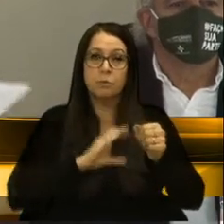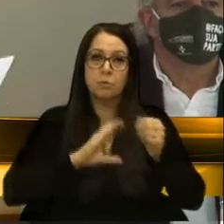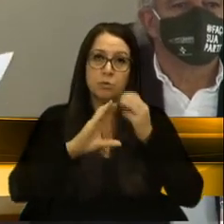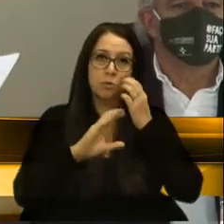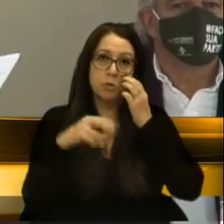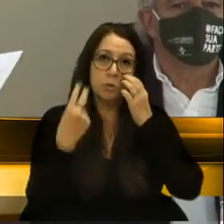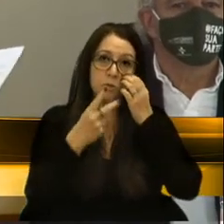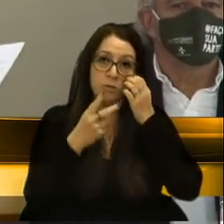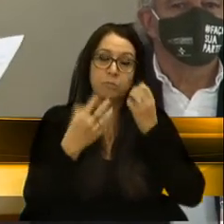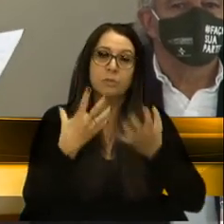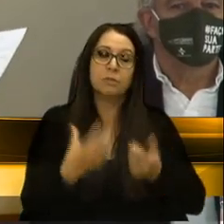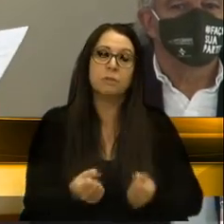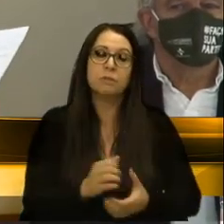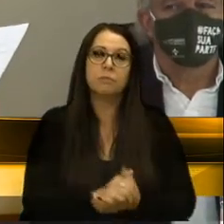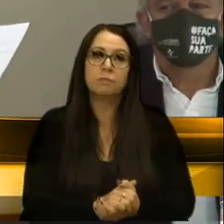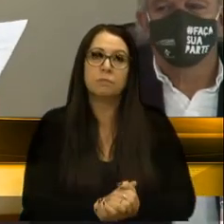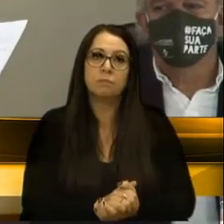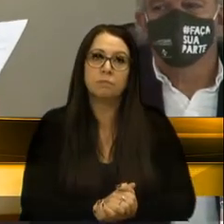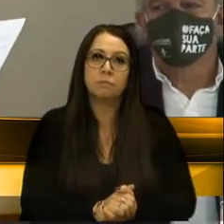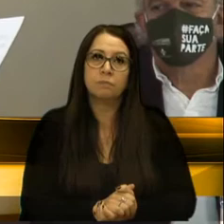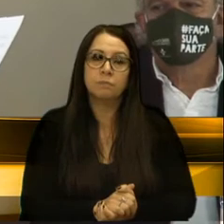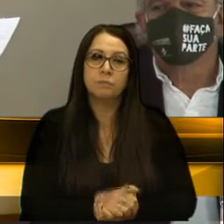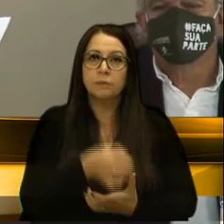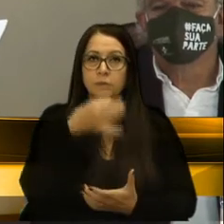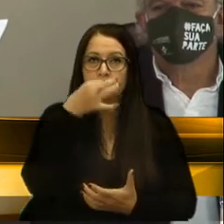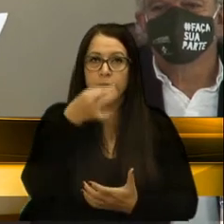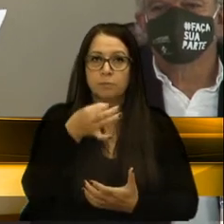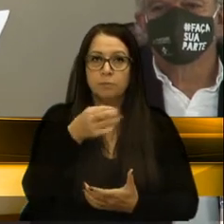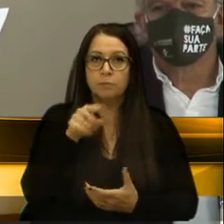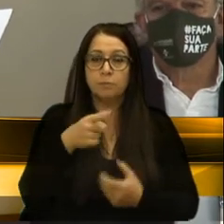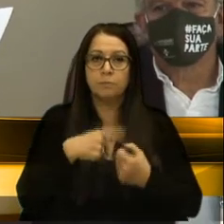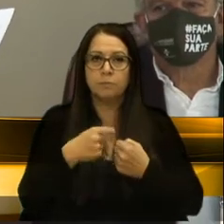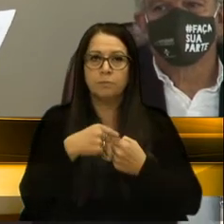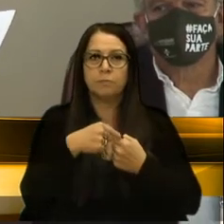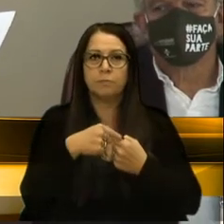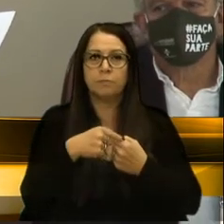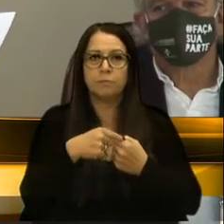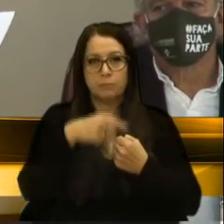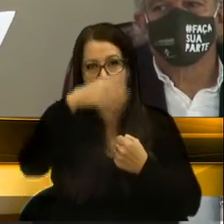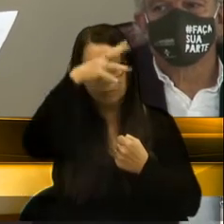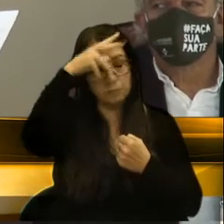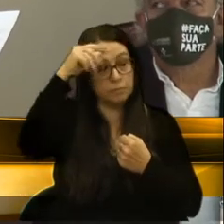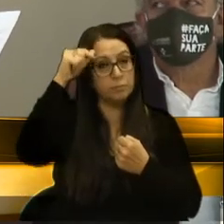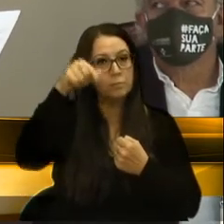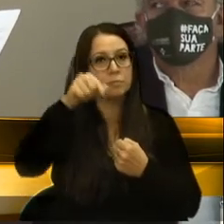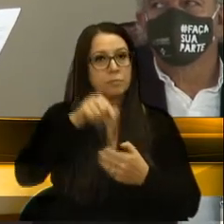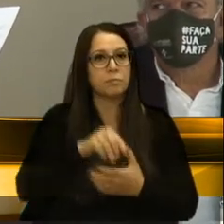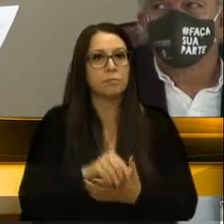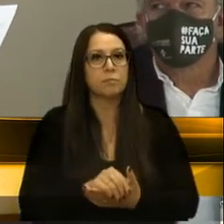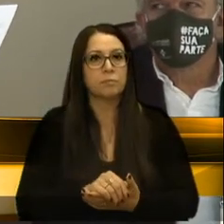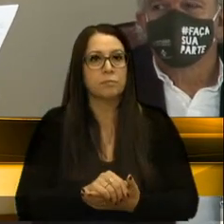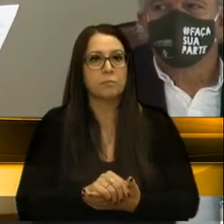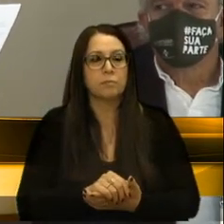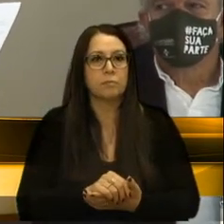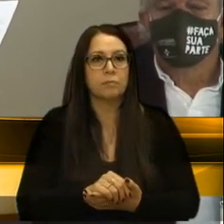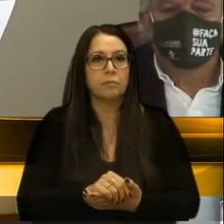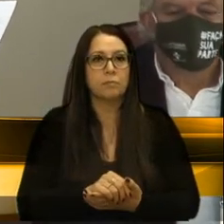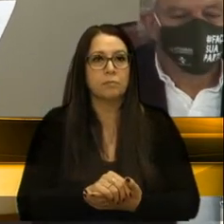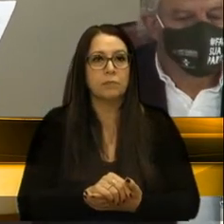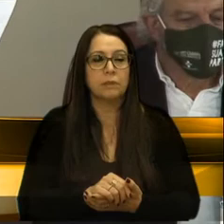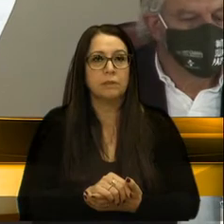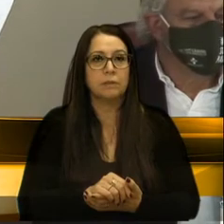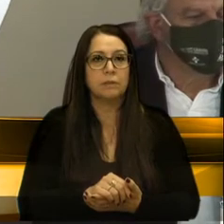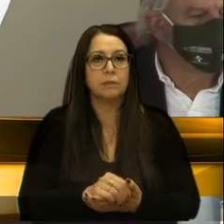nós estamos acolhendo, que é a sugestão ao município, ao Executivo Municipal, de criar